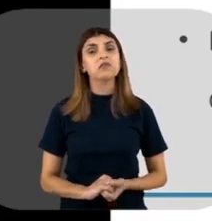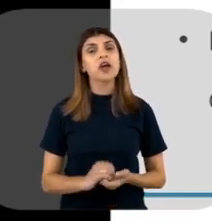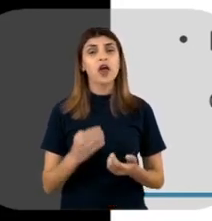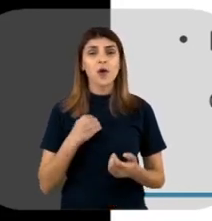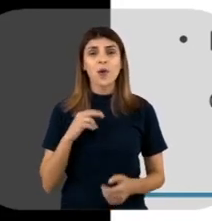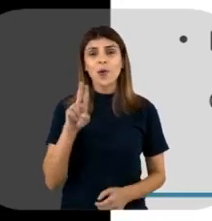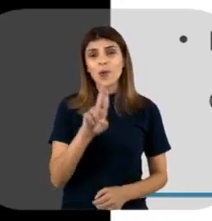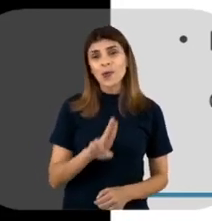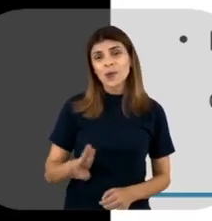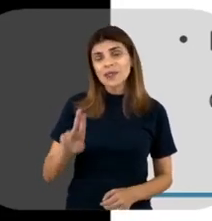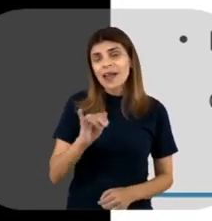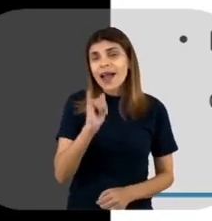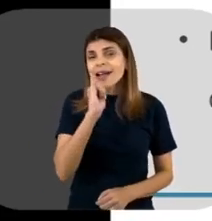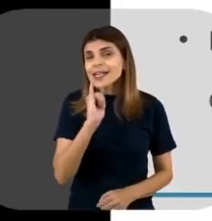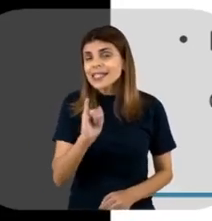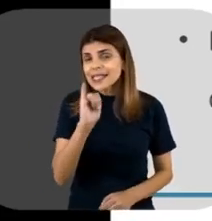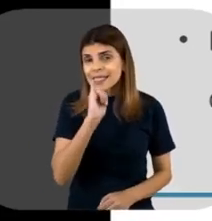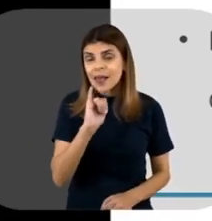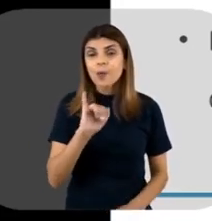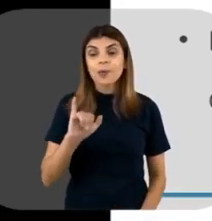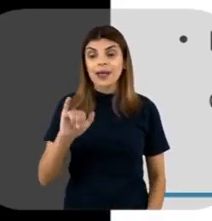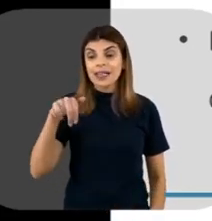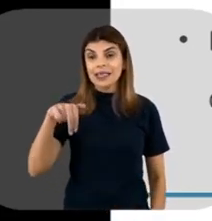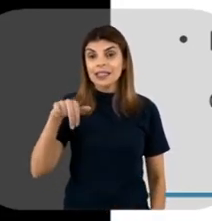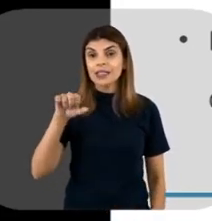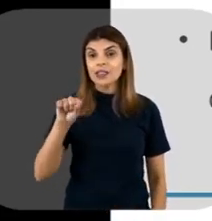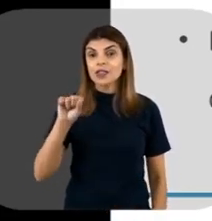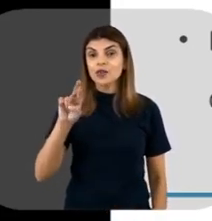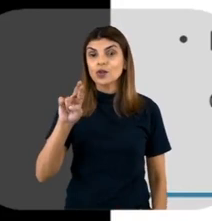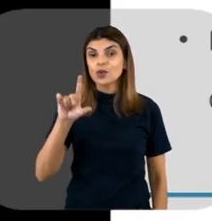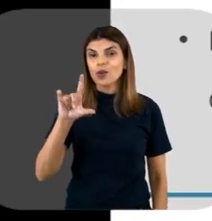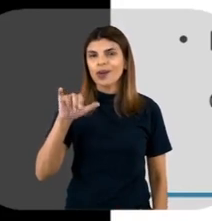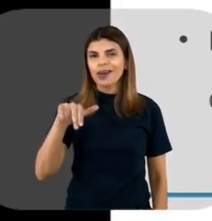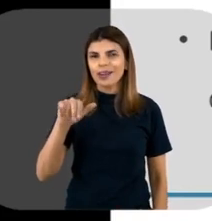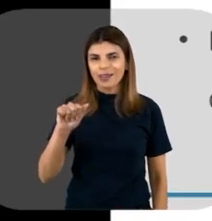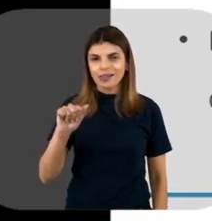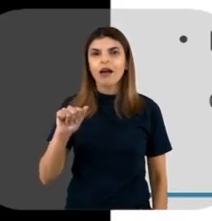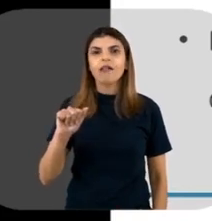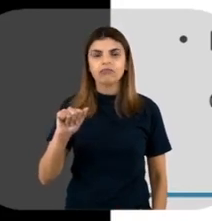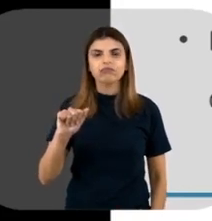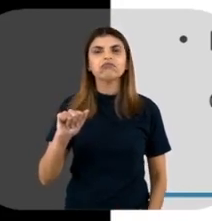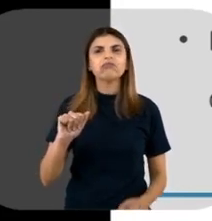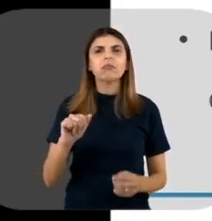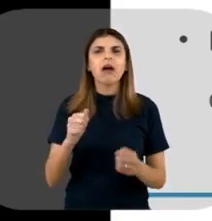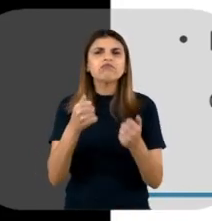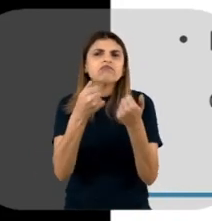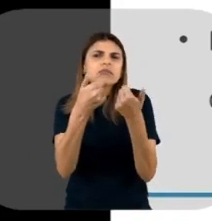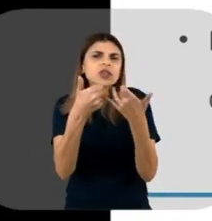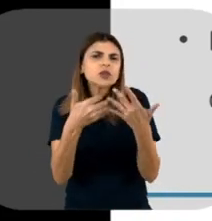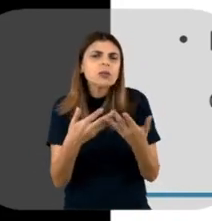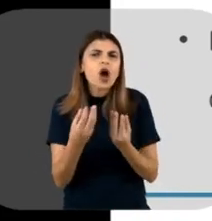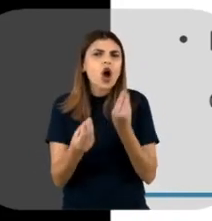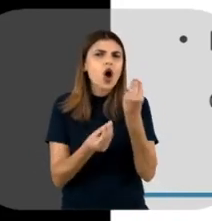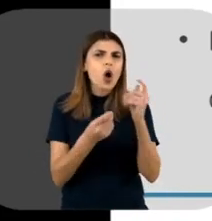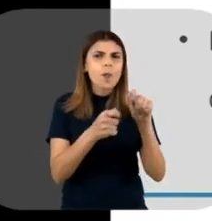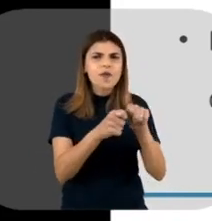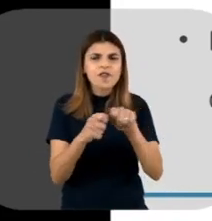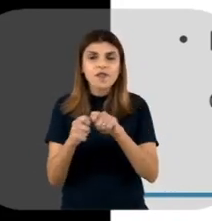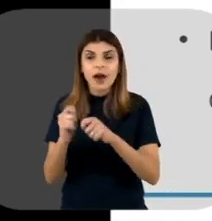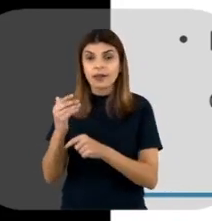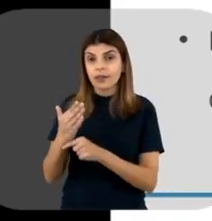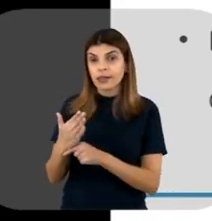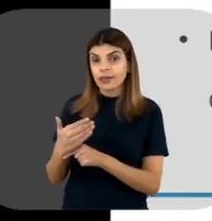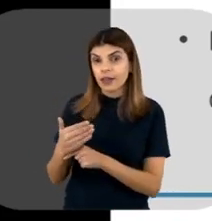aqui eu usei, eu estou usando como exemplo a insulina humana recombinante, né? Para falar um pouquinho para vocês da aplicação dessa